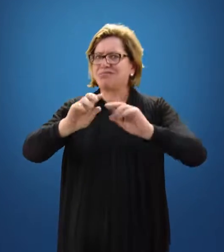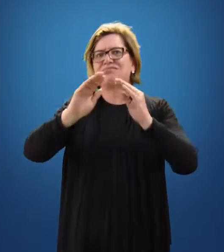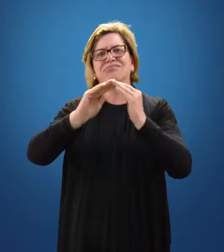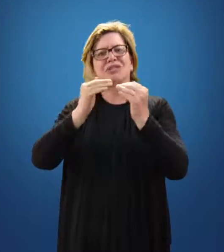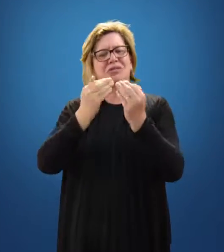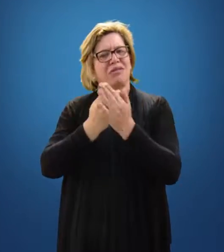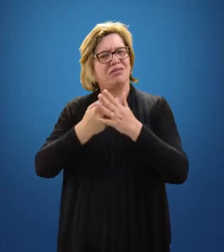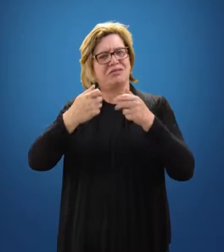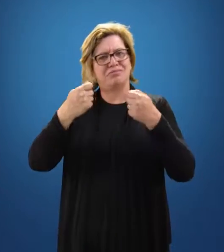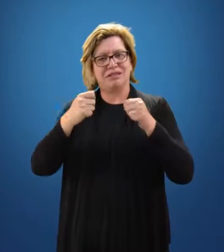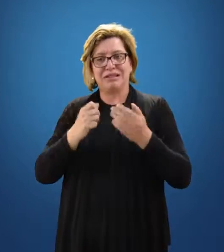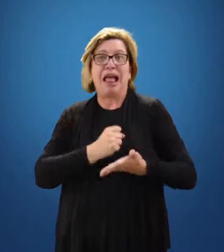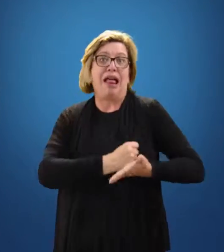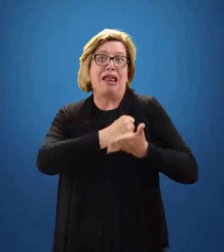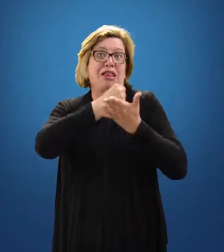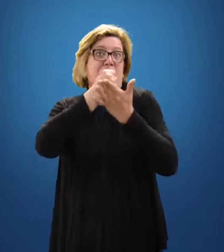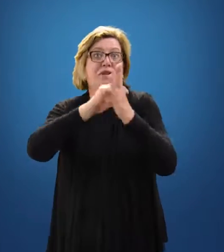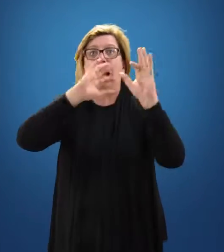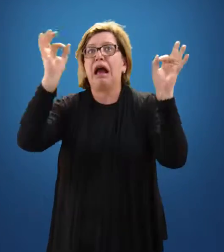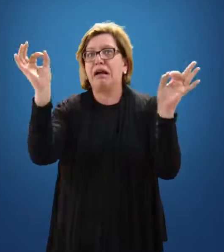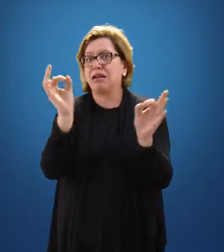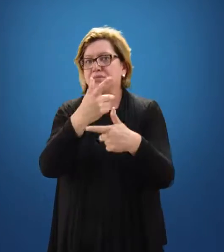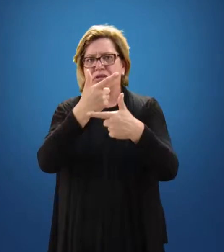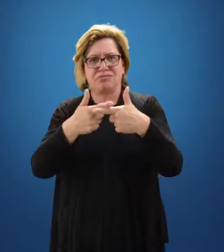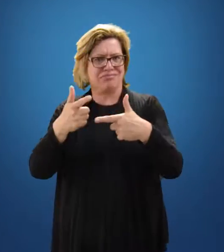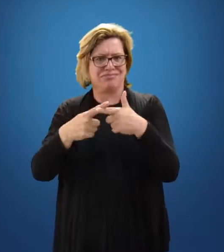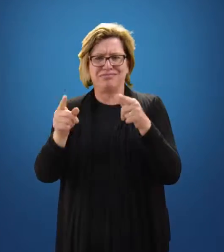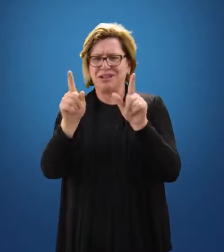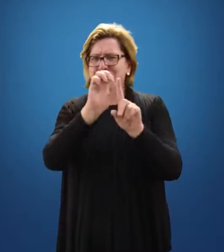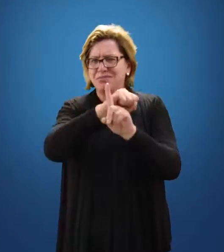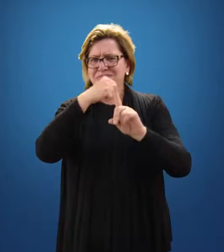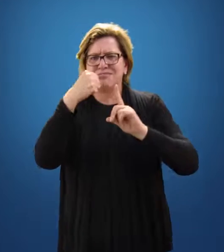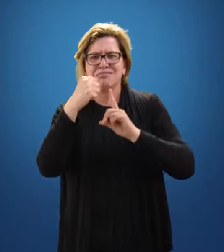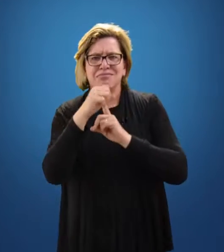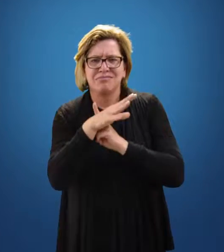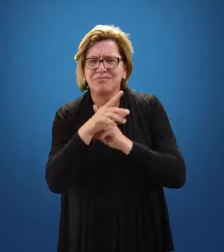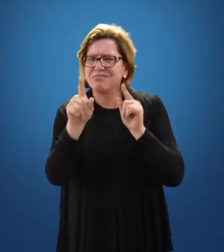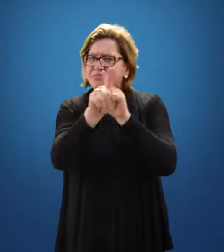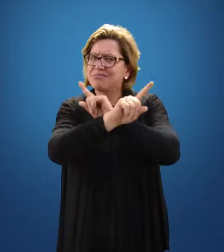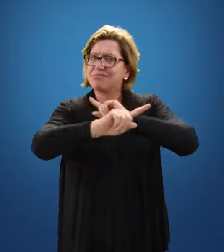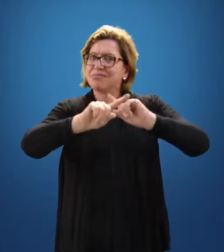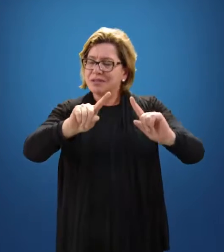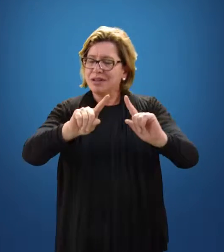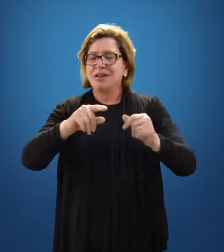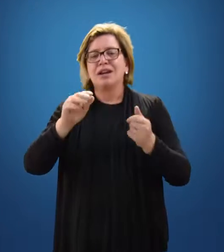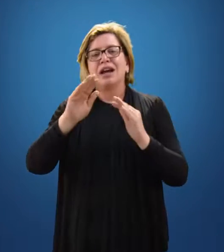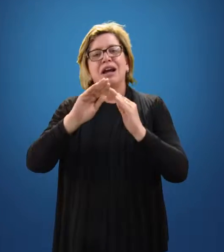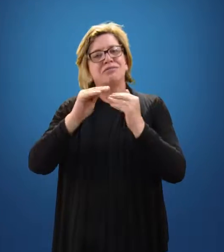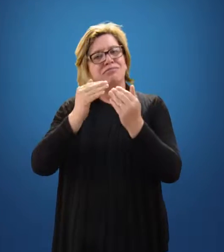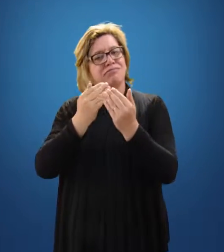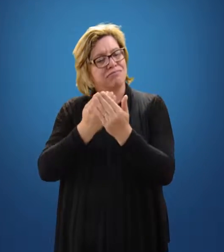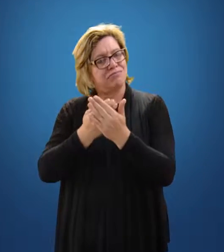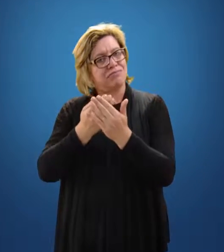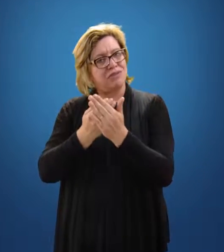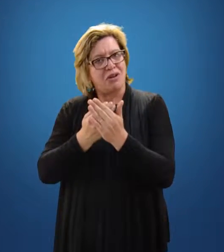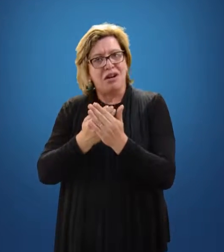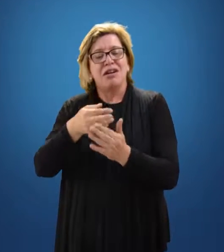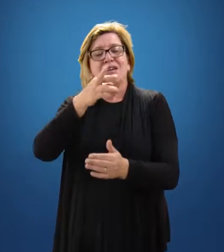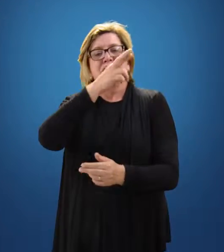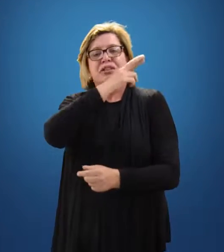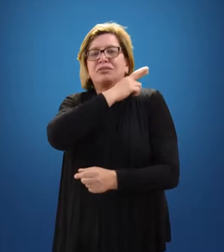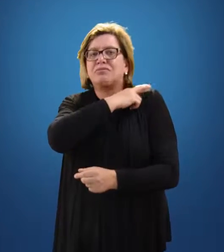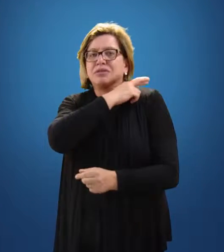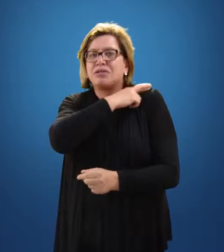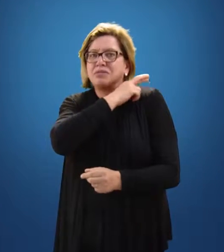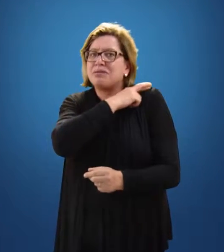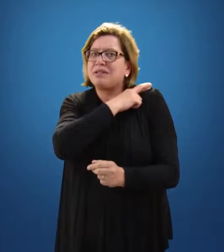salvar e solucionar todos os problemas da sociedade. Ao contrário, a função da educação nunca é